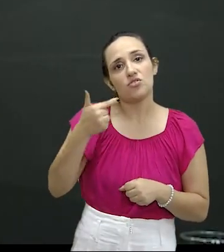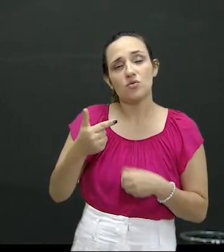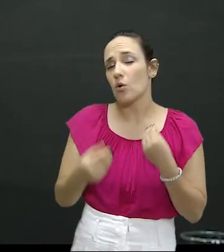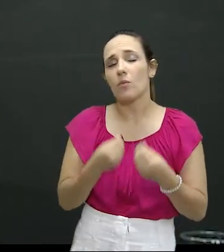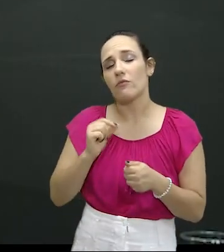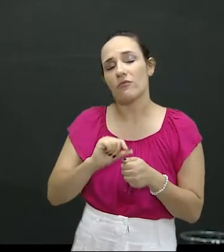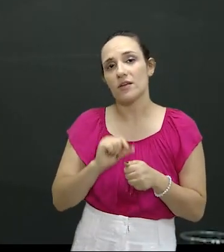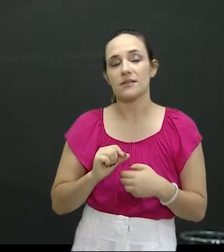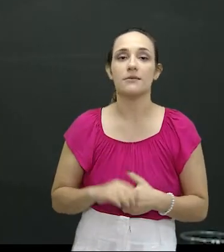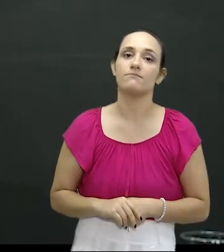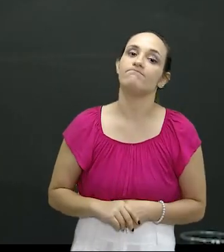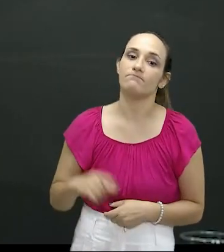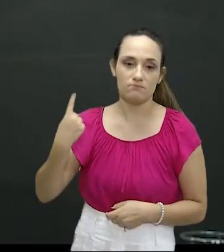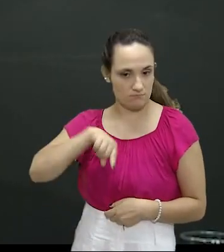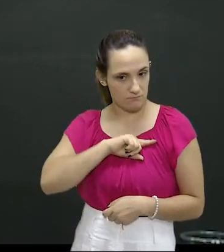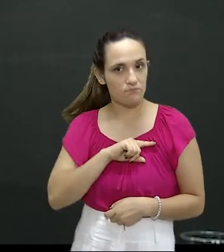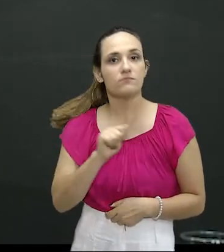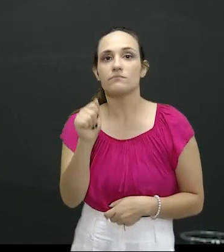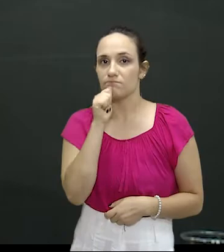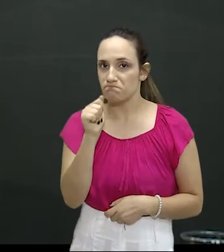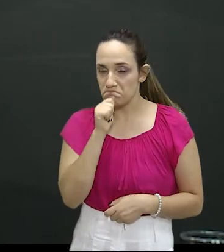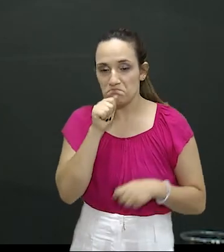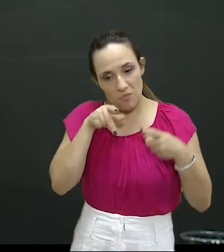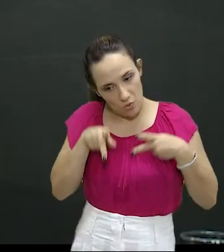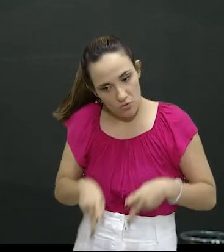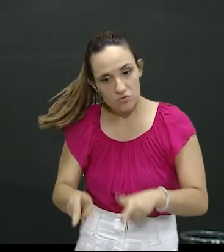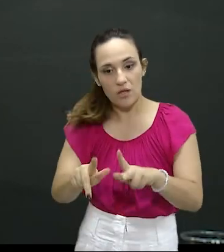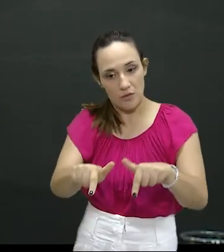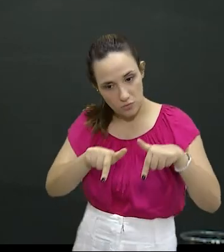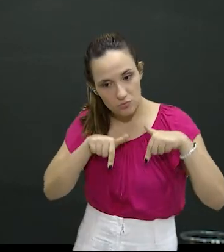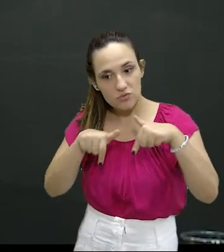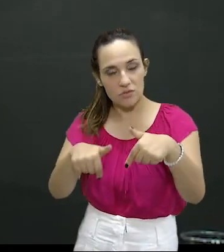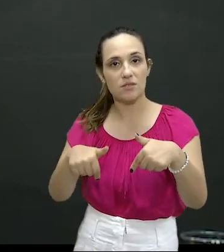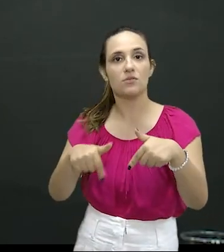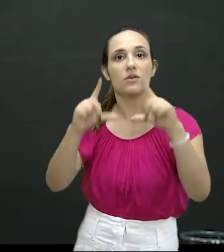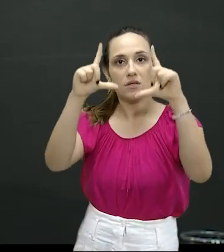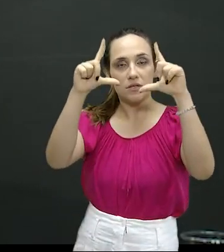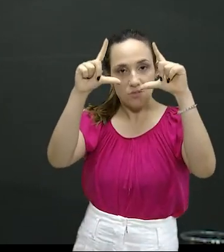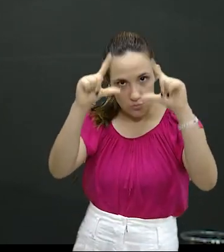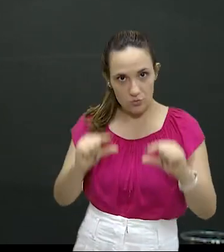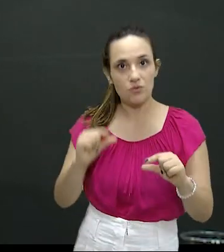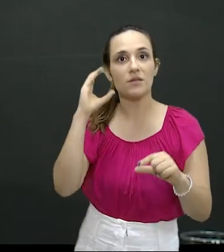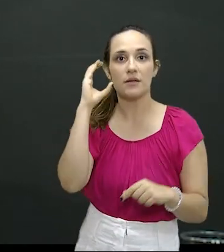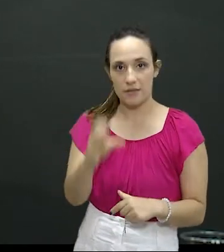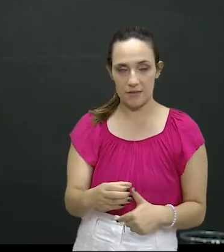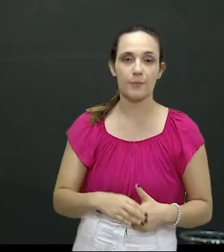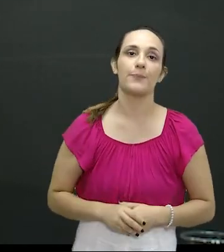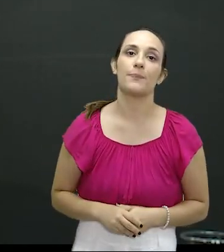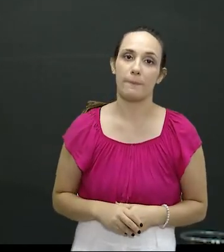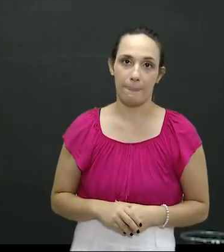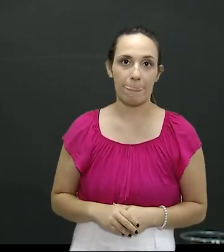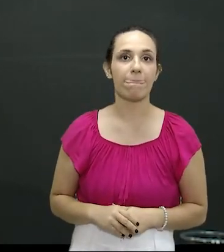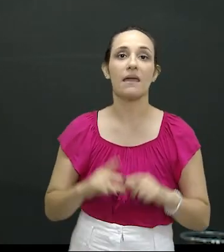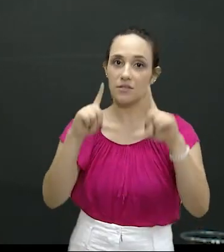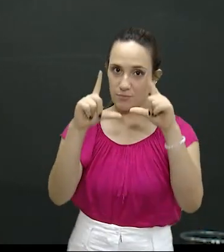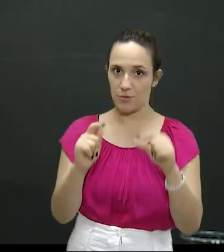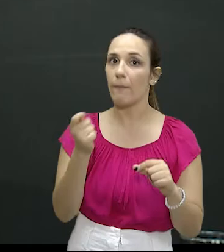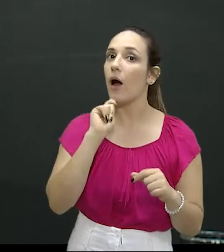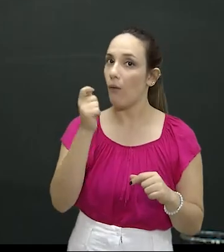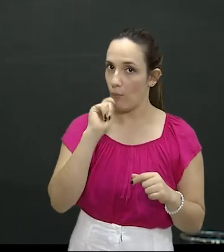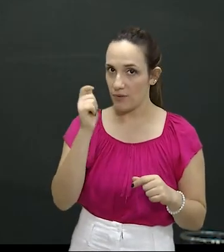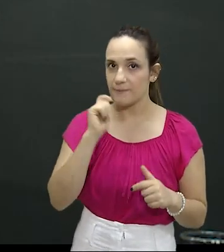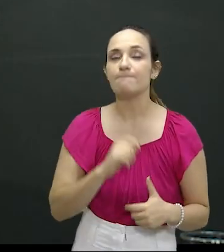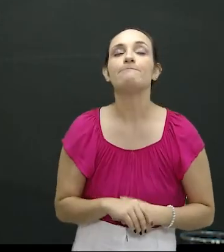enfrentamento à criminalidade. Agora, estamos aí num período, digamos assim, de intressafra aí da maconha. Há uma diminuição